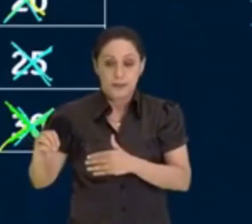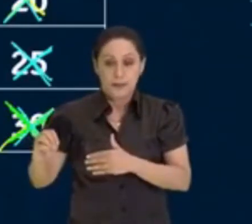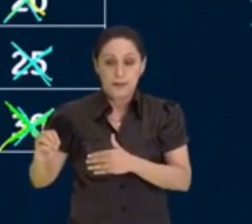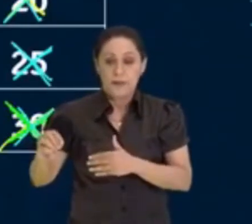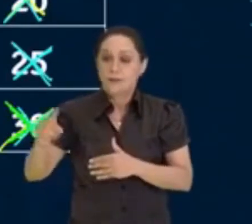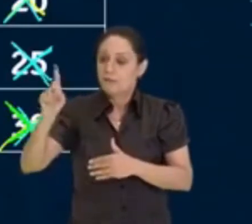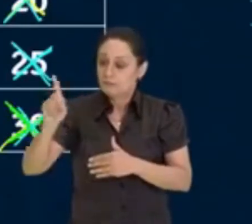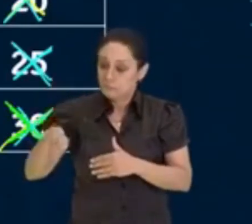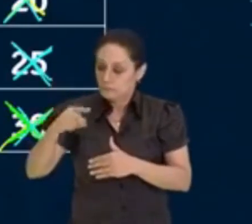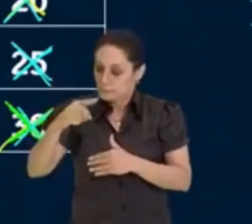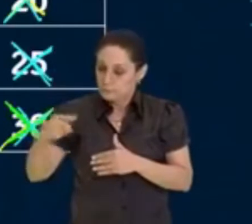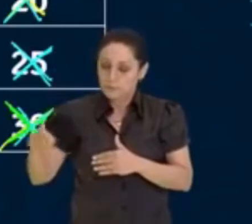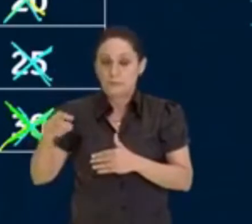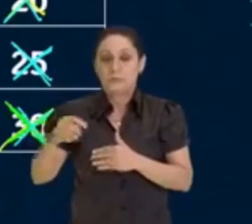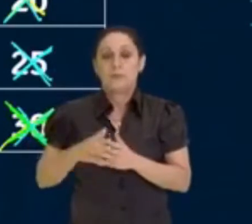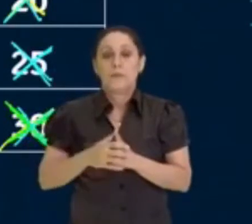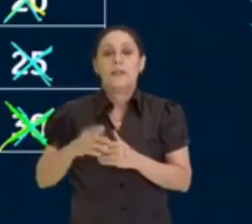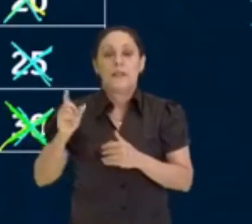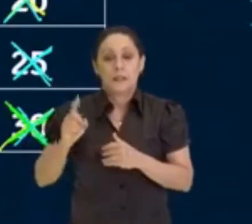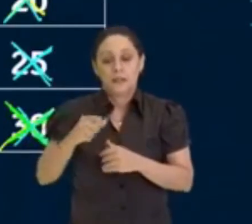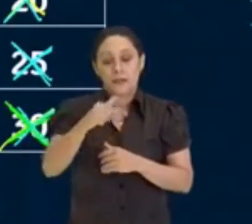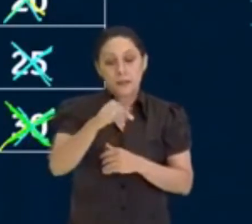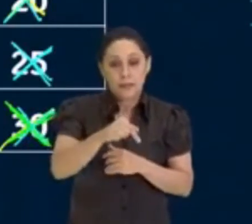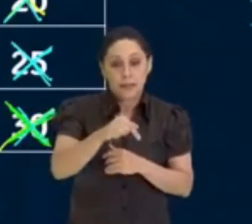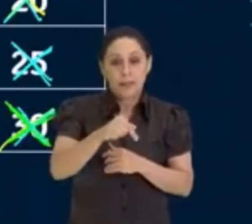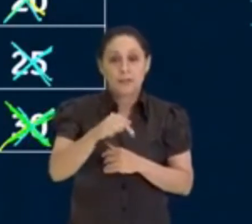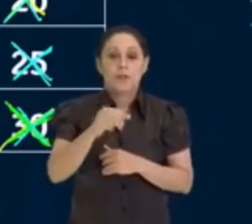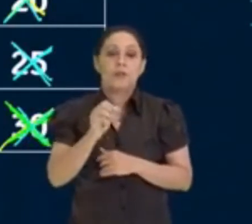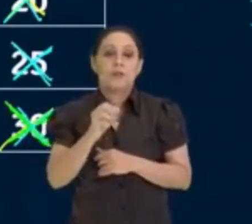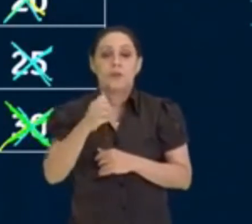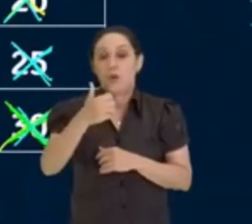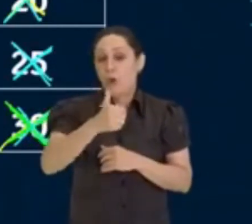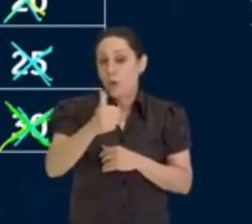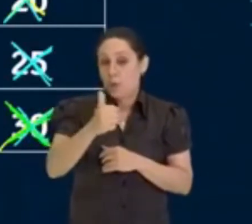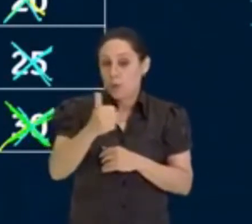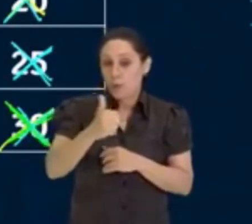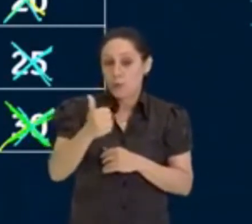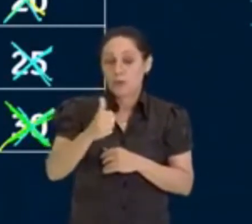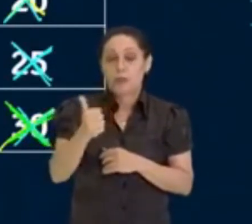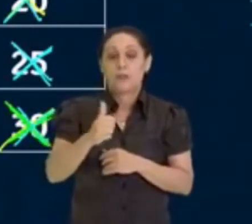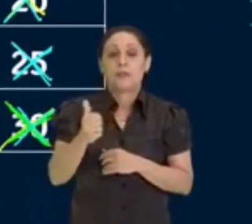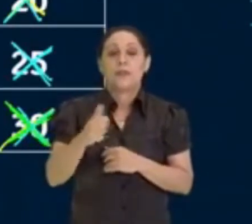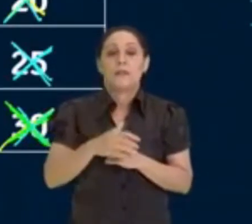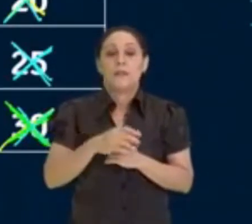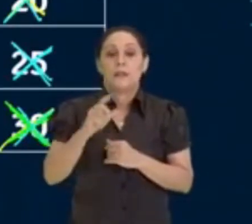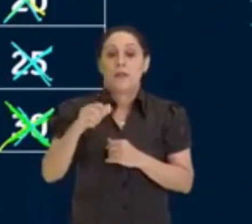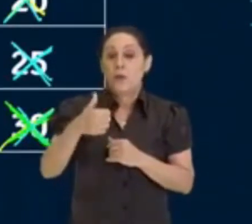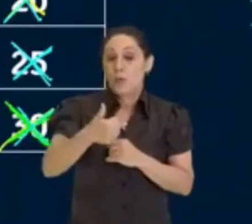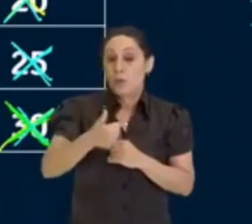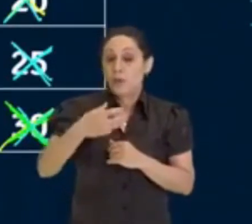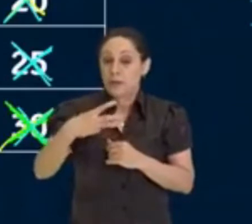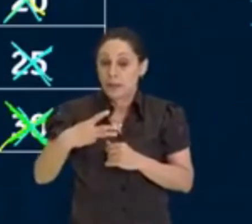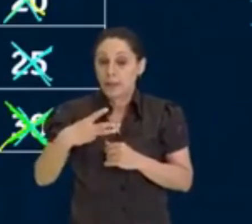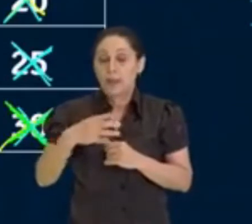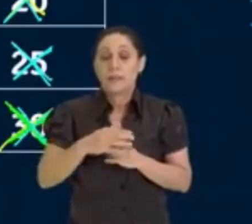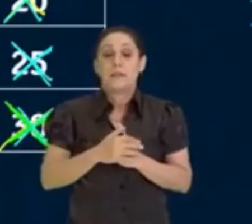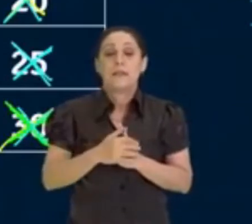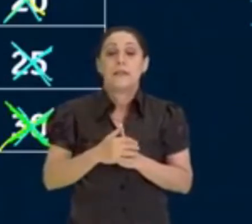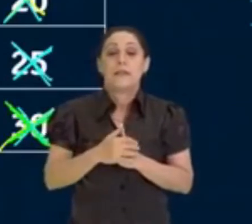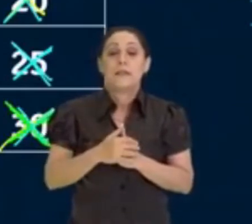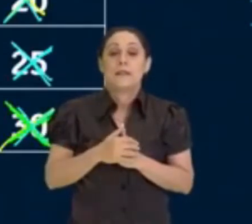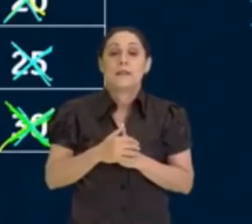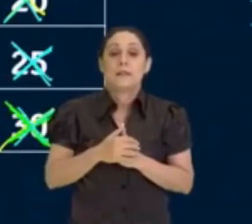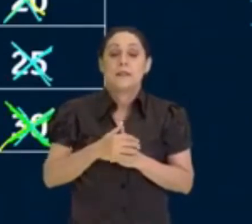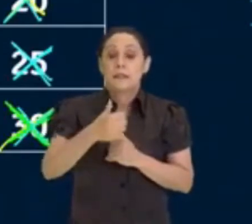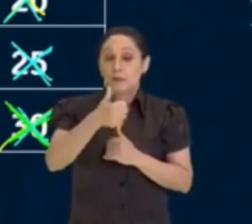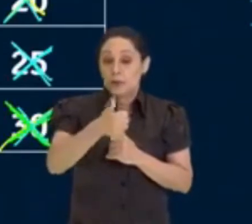são números primos, 7, depois vem o 11, depois o 13, quem mais que sobrou?